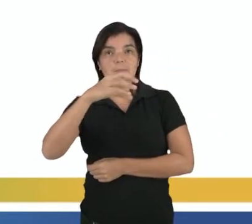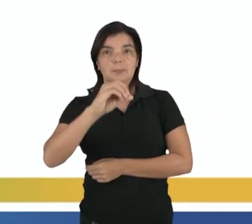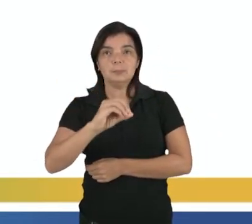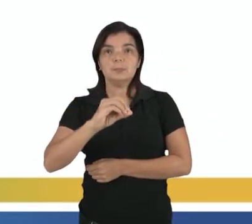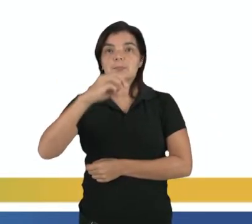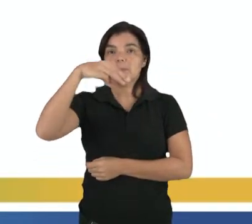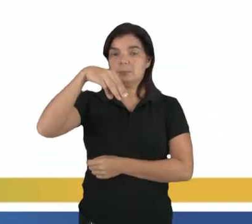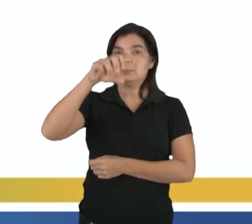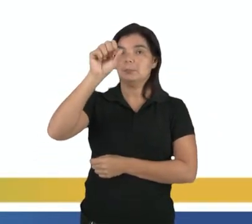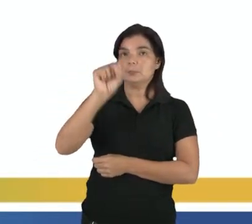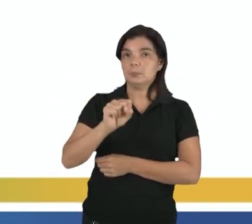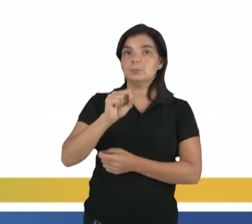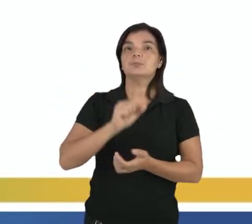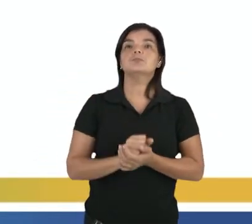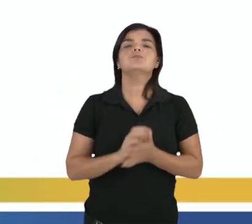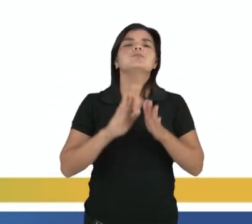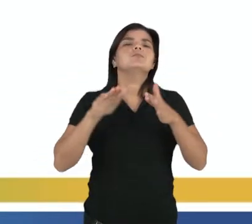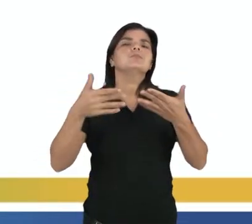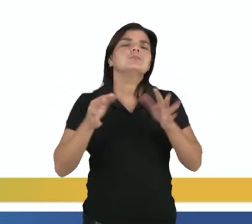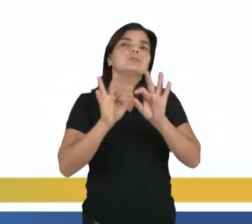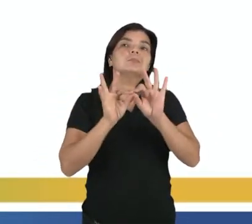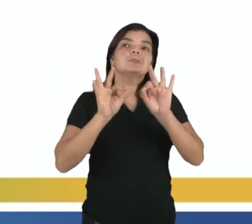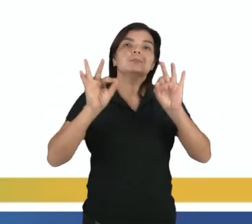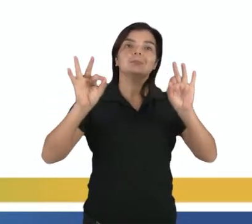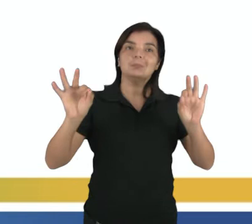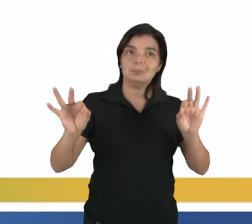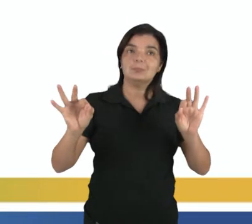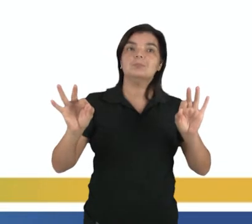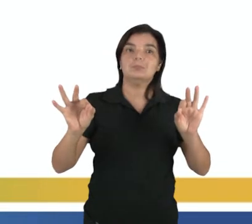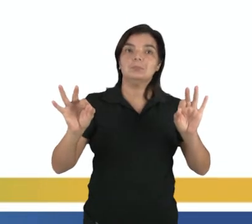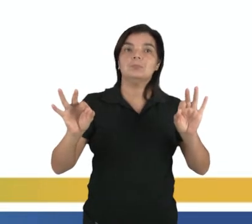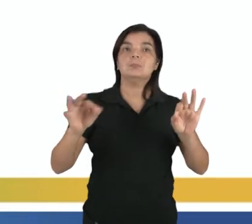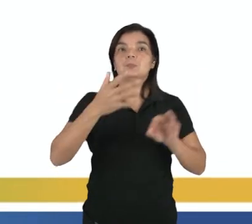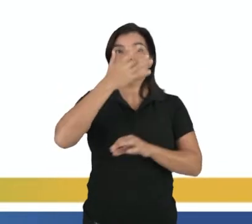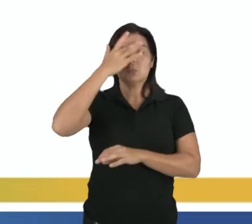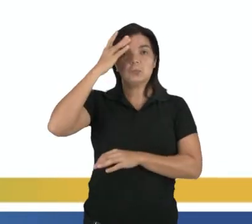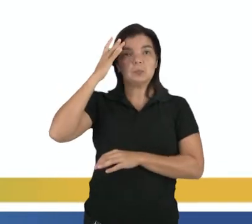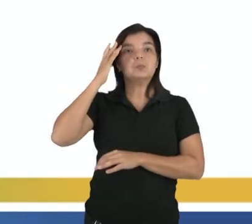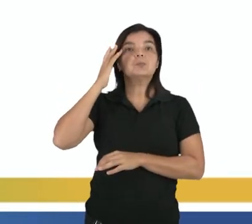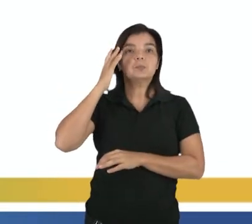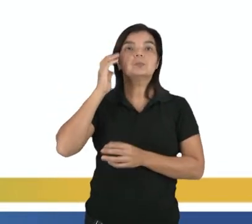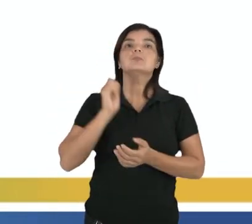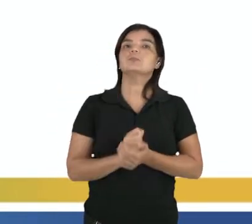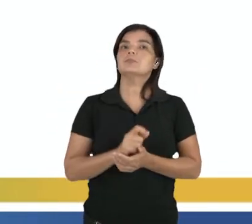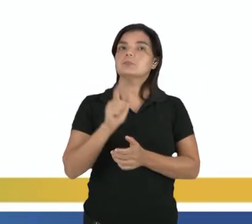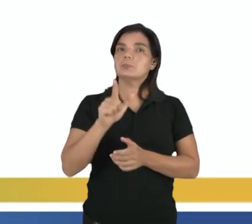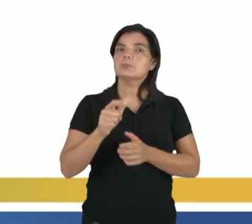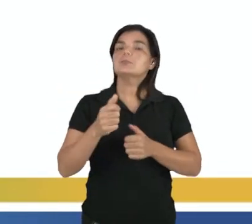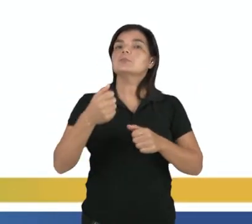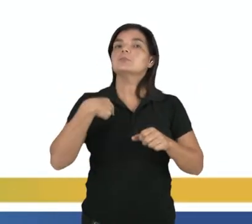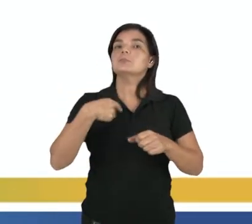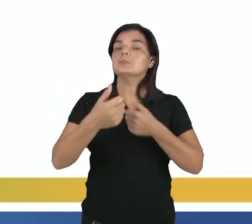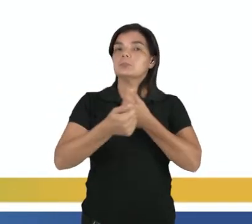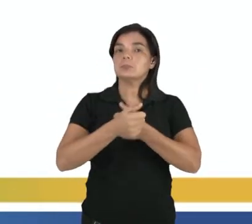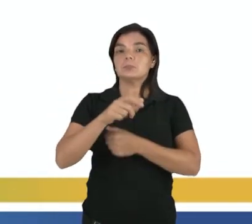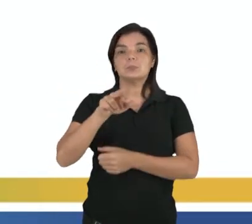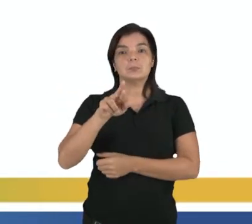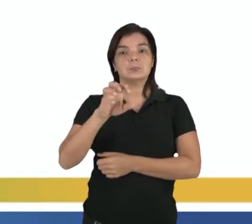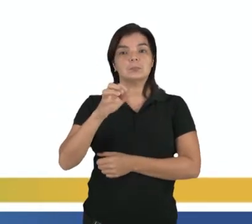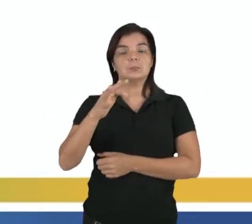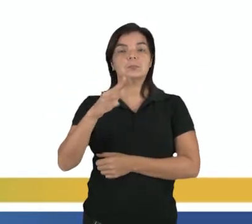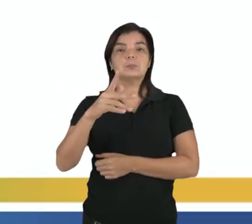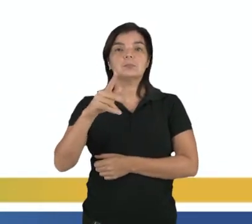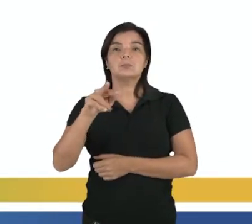é 340 metros por segundo, qual é a distância mínima a que uma pessoa deve estar de um anteparo